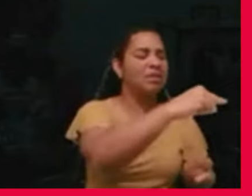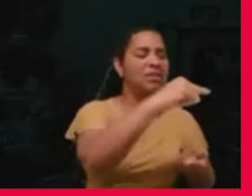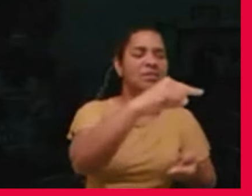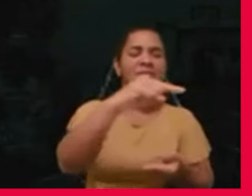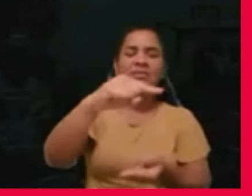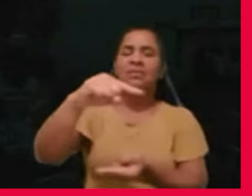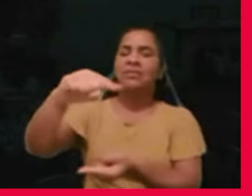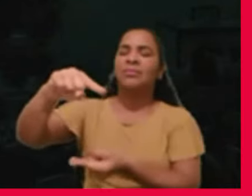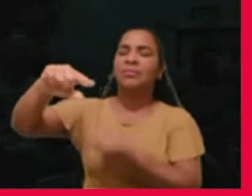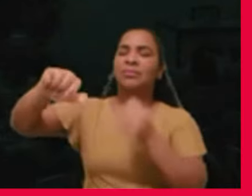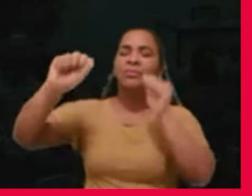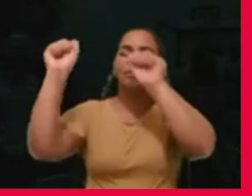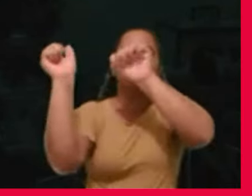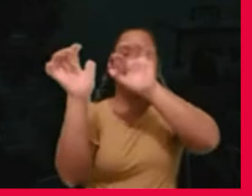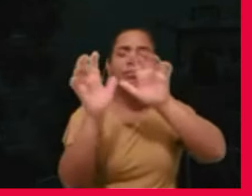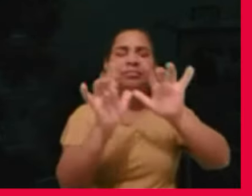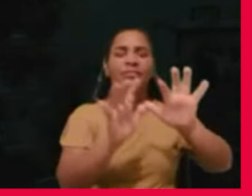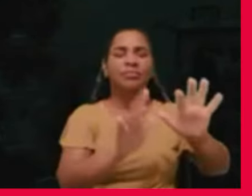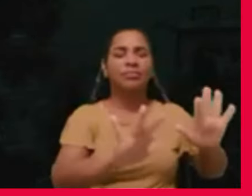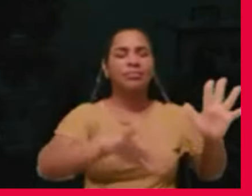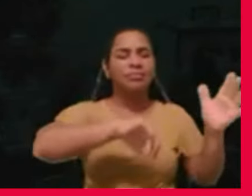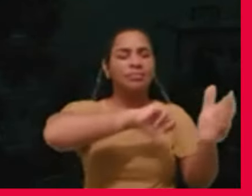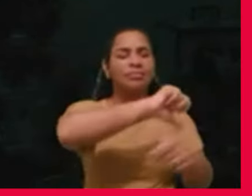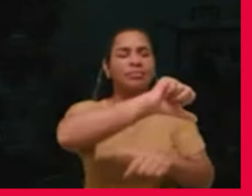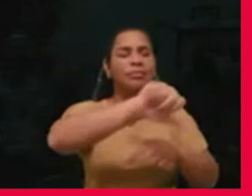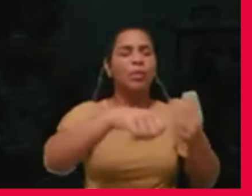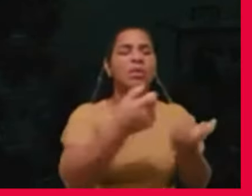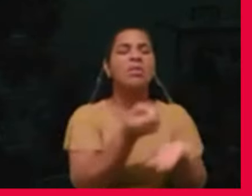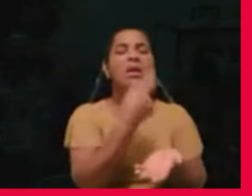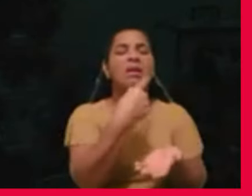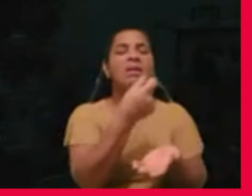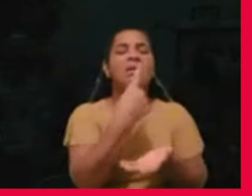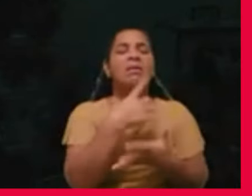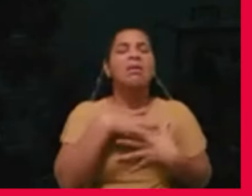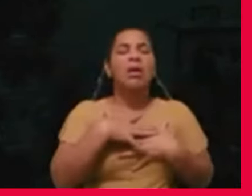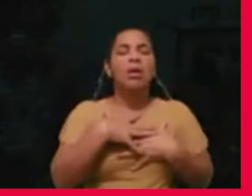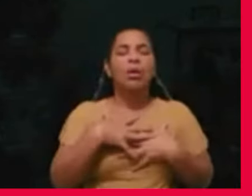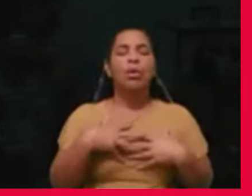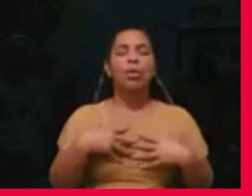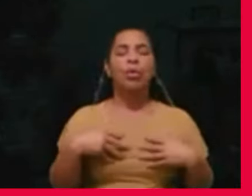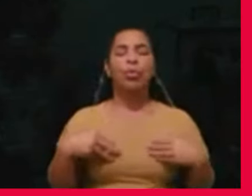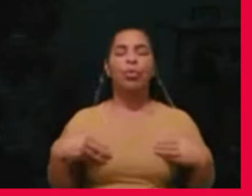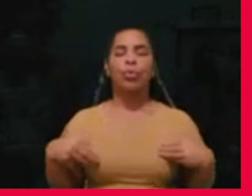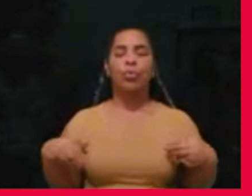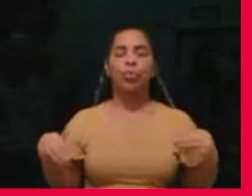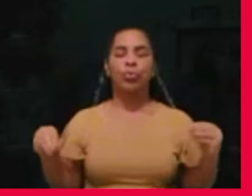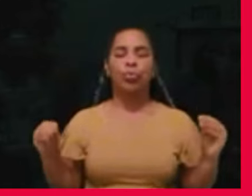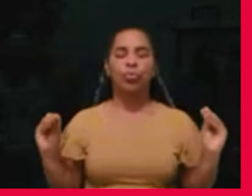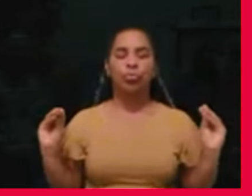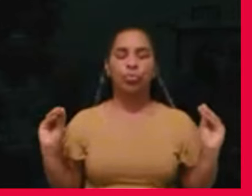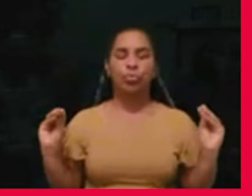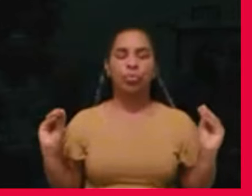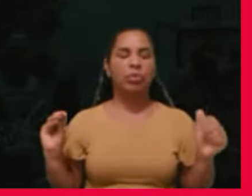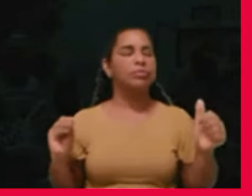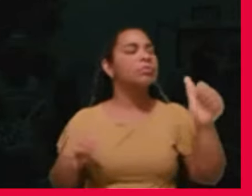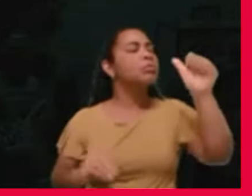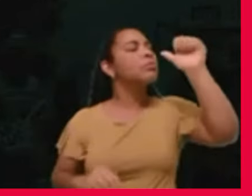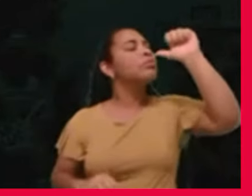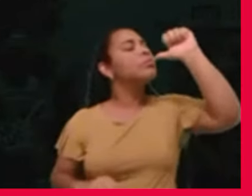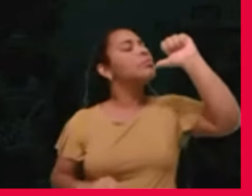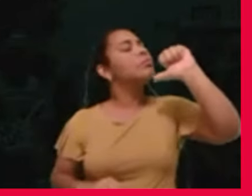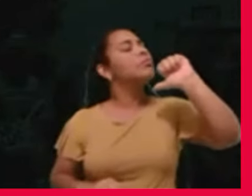para nossas dores e aflições e dá-nos a tua